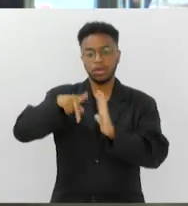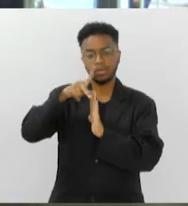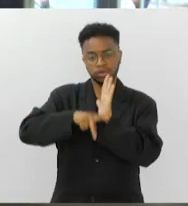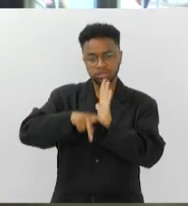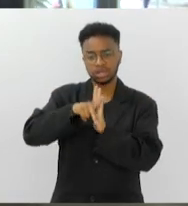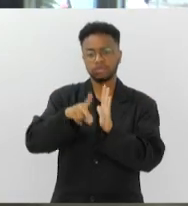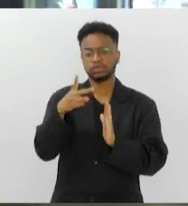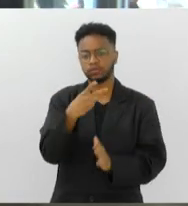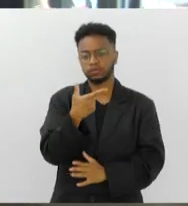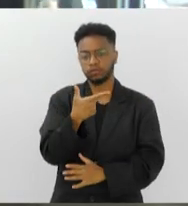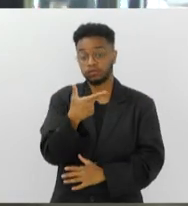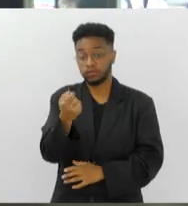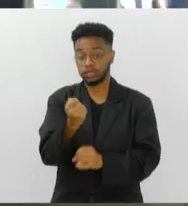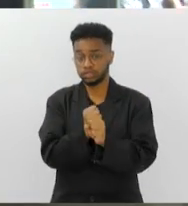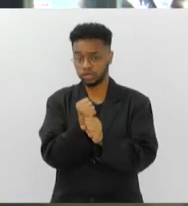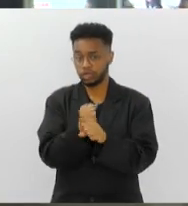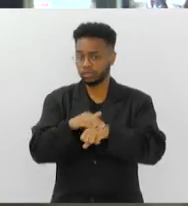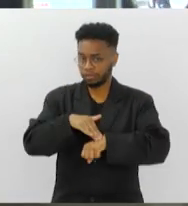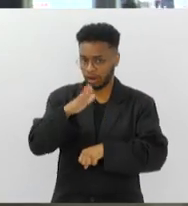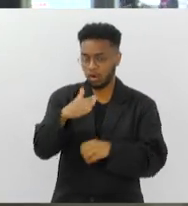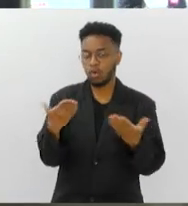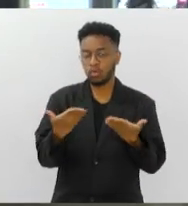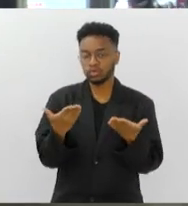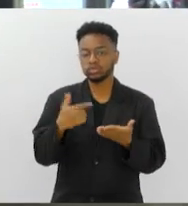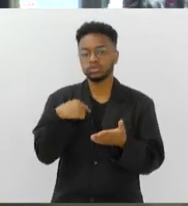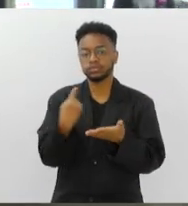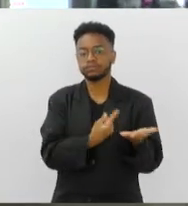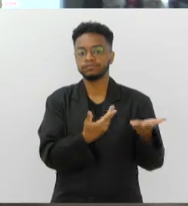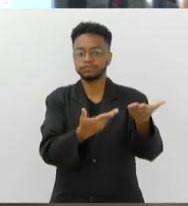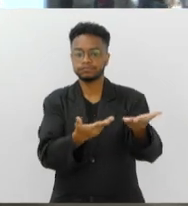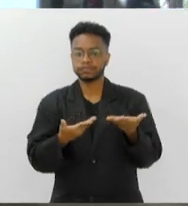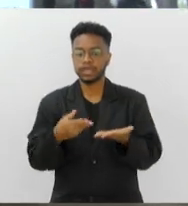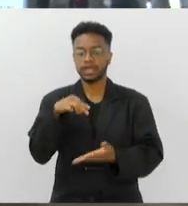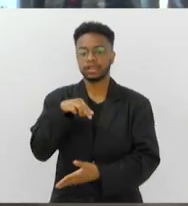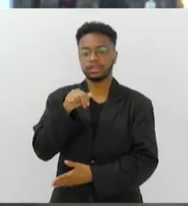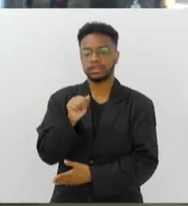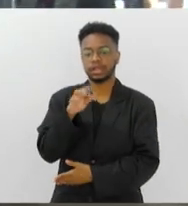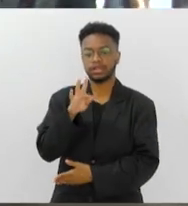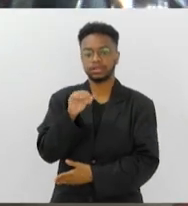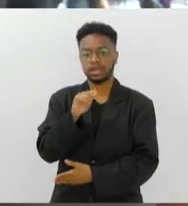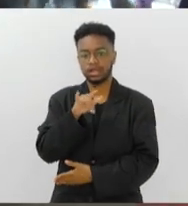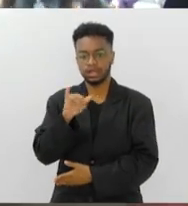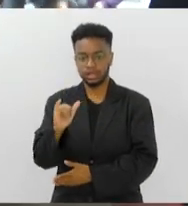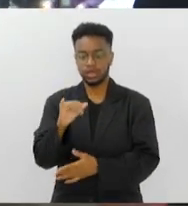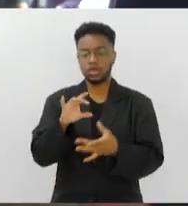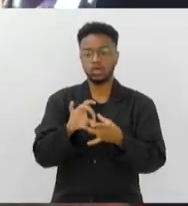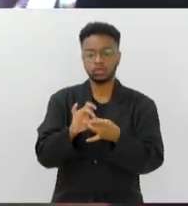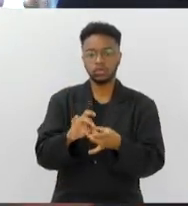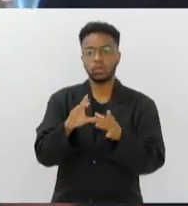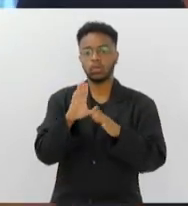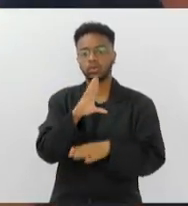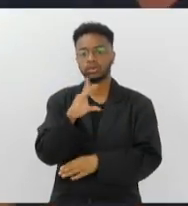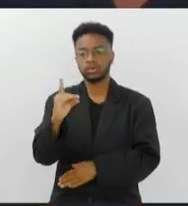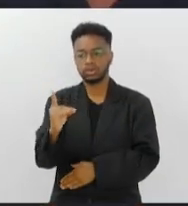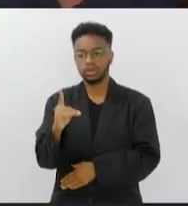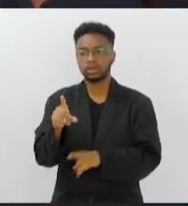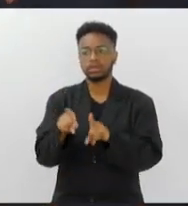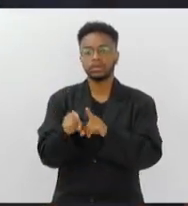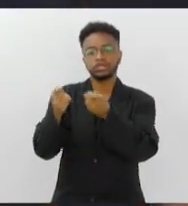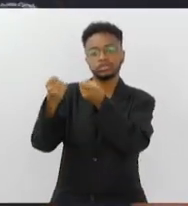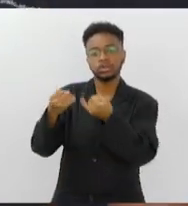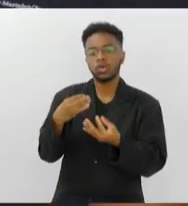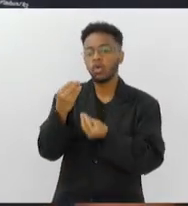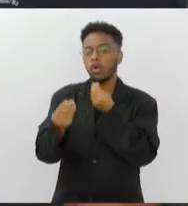de duas décadas, Vicente? Hoje a gente conversa com a Nathalie, que é coordenadora do projeto Cavalos Marinhos. Nathalie, conta um pouquinho pra gente como surgiu essa